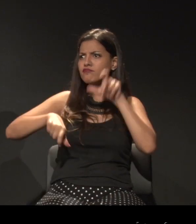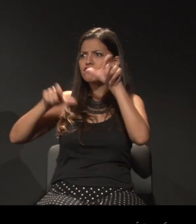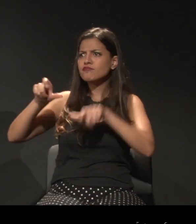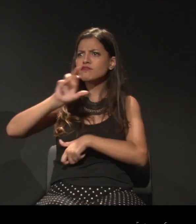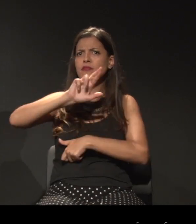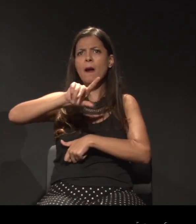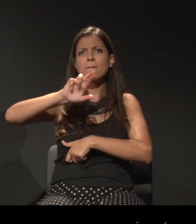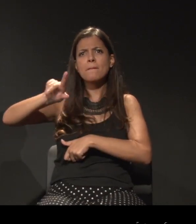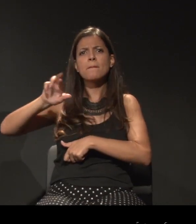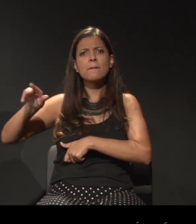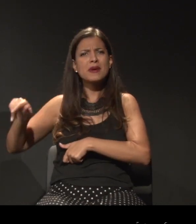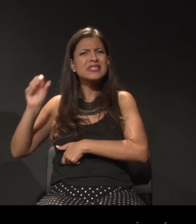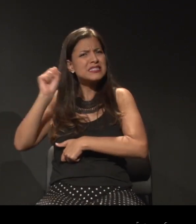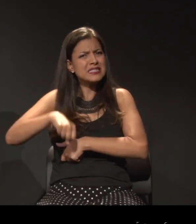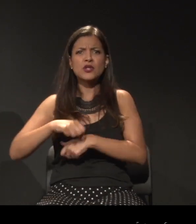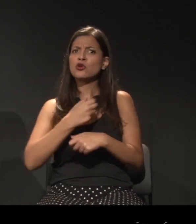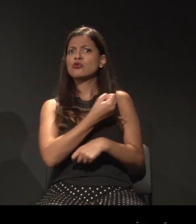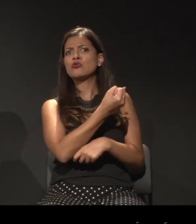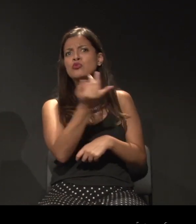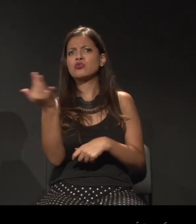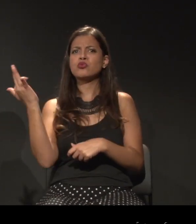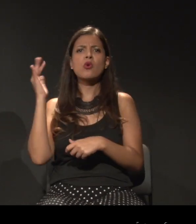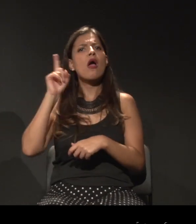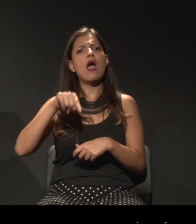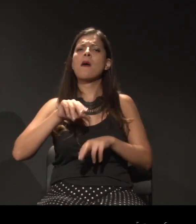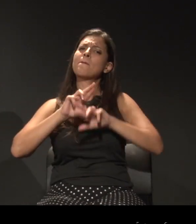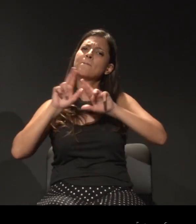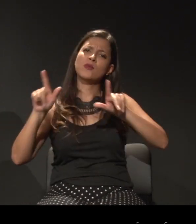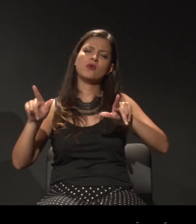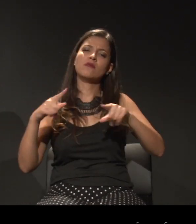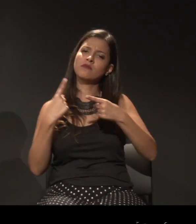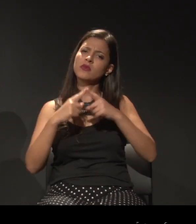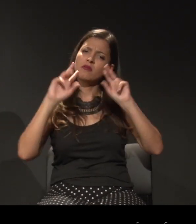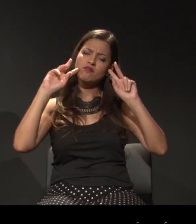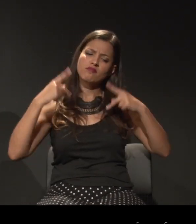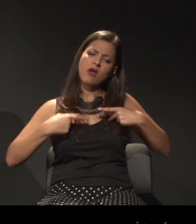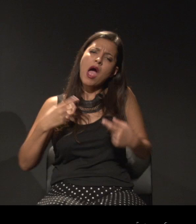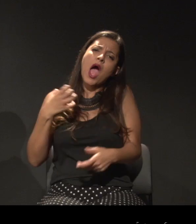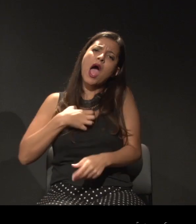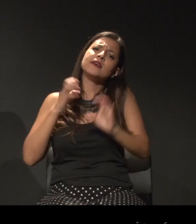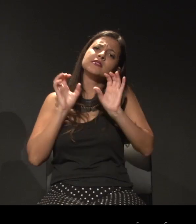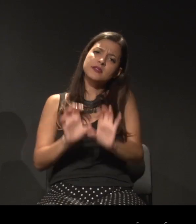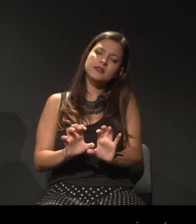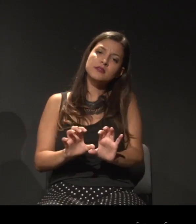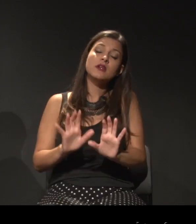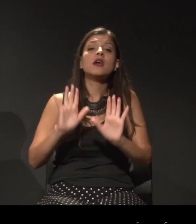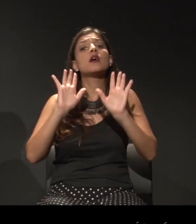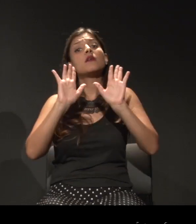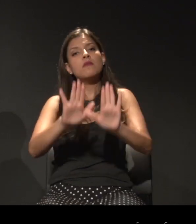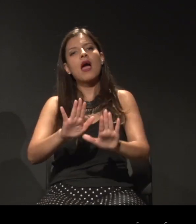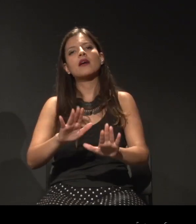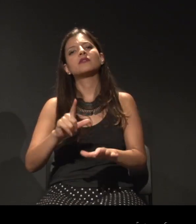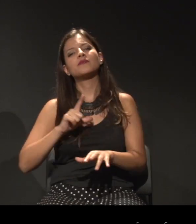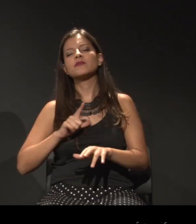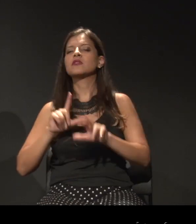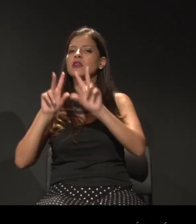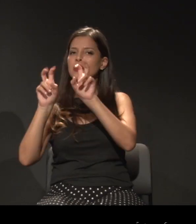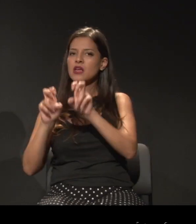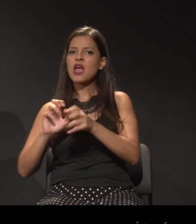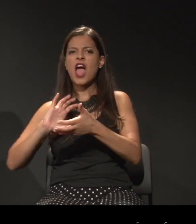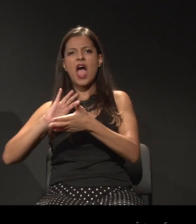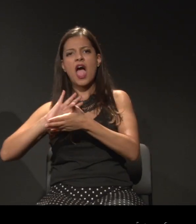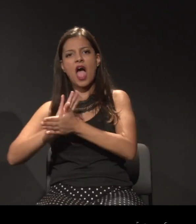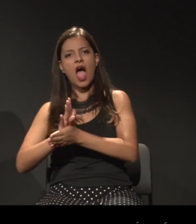Todo mundo é infinitamente plural, porque a gente é um ser humano. Mas os atravessamentos racistas, sexistas e